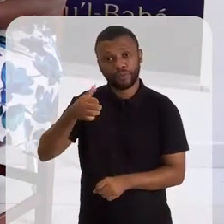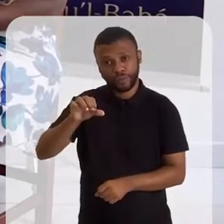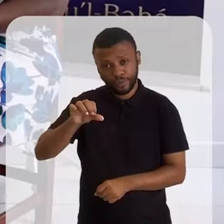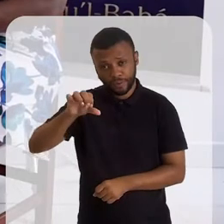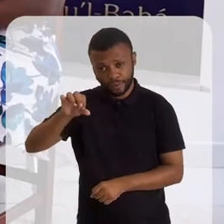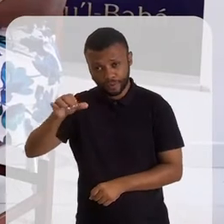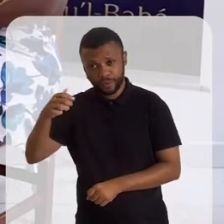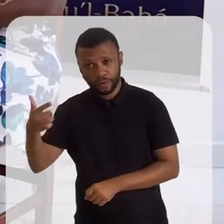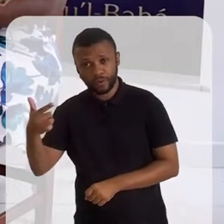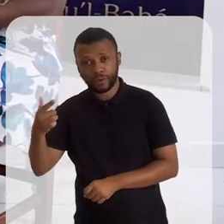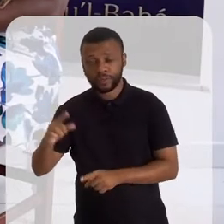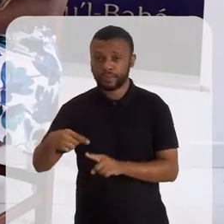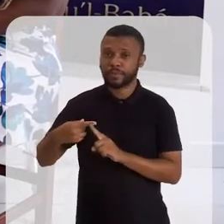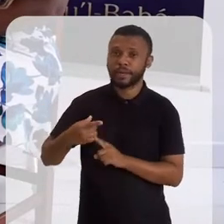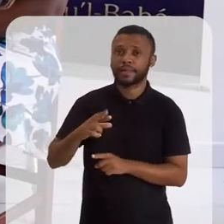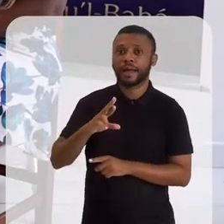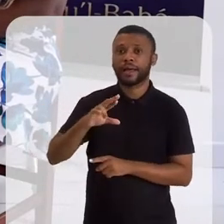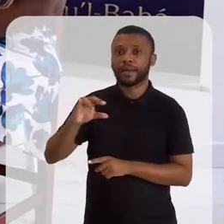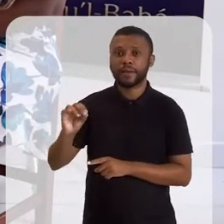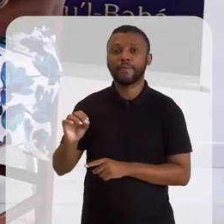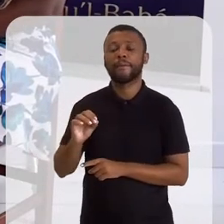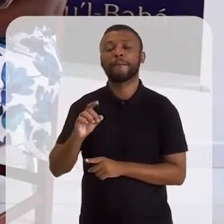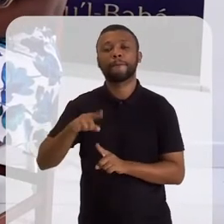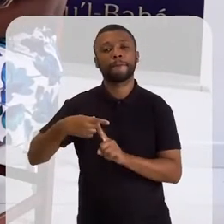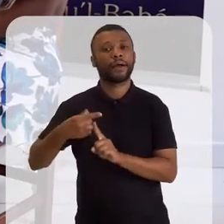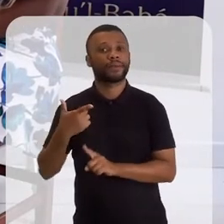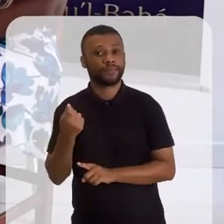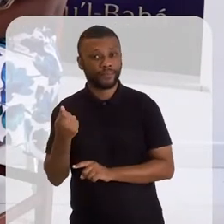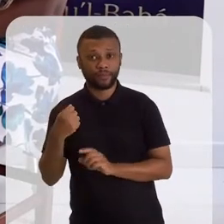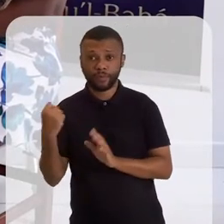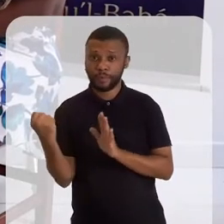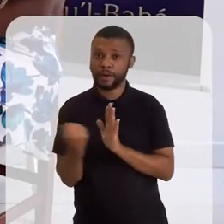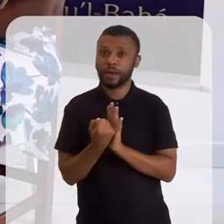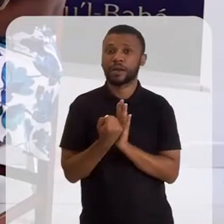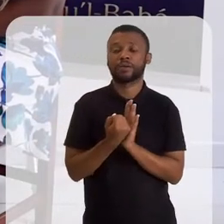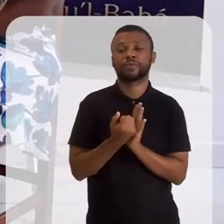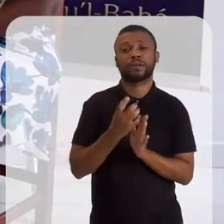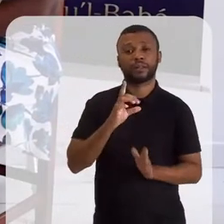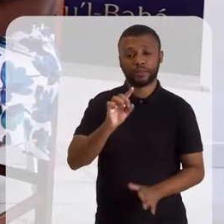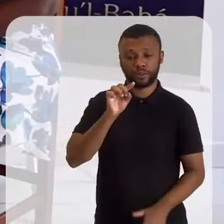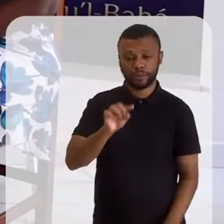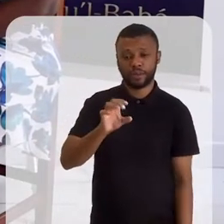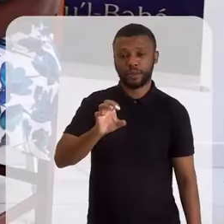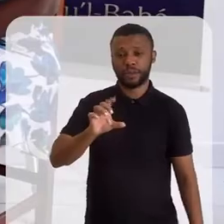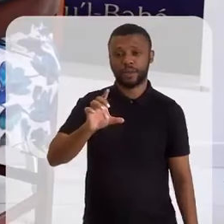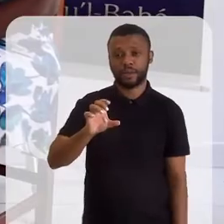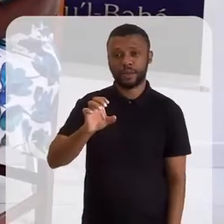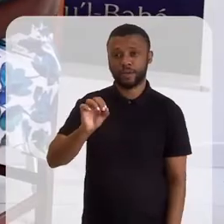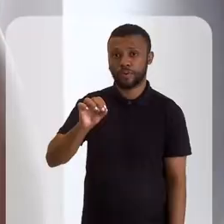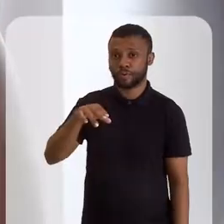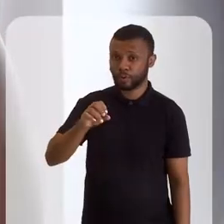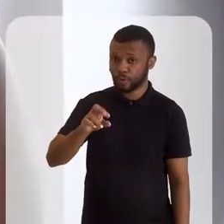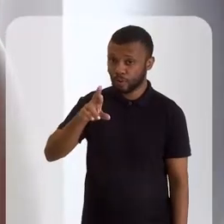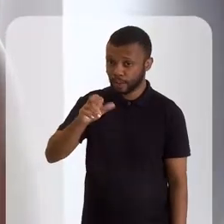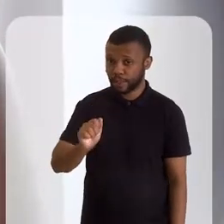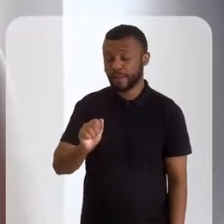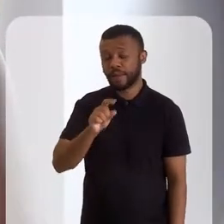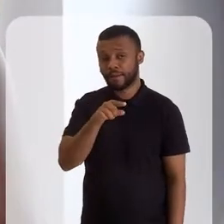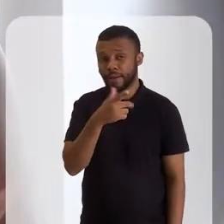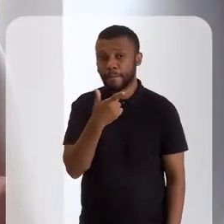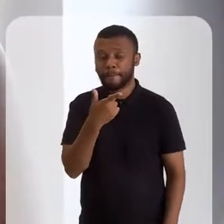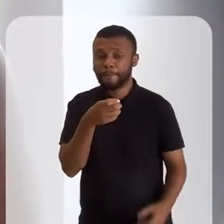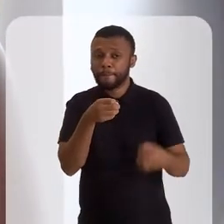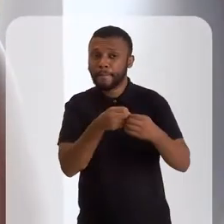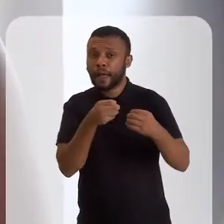é aberto ao público. o marco da dona Leonora fica perto do Museu da Manhã. Então,